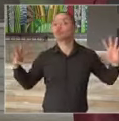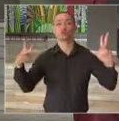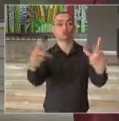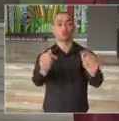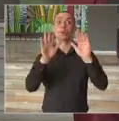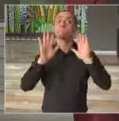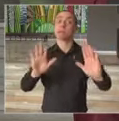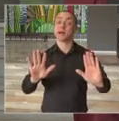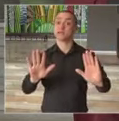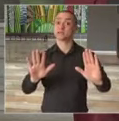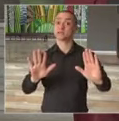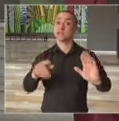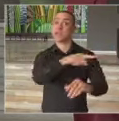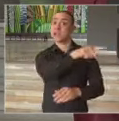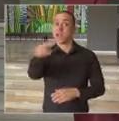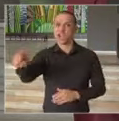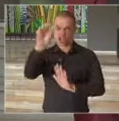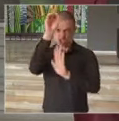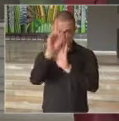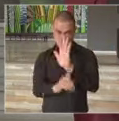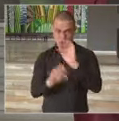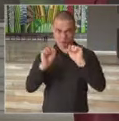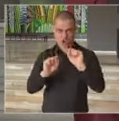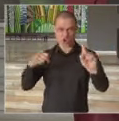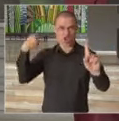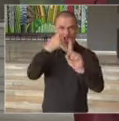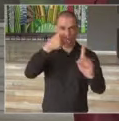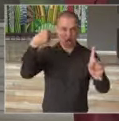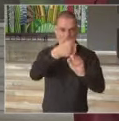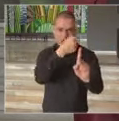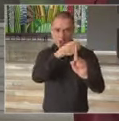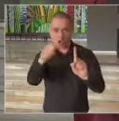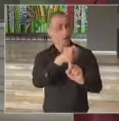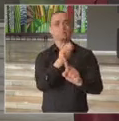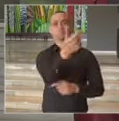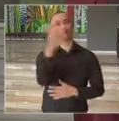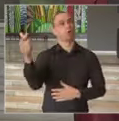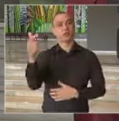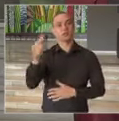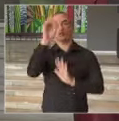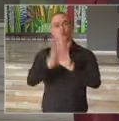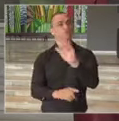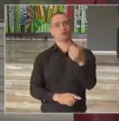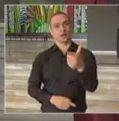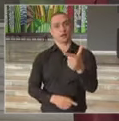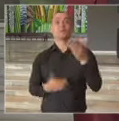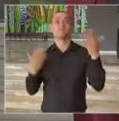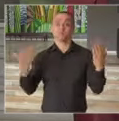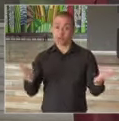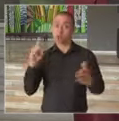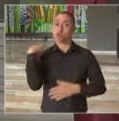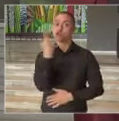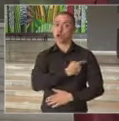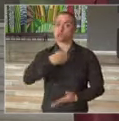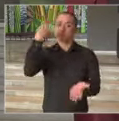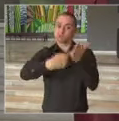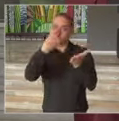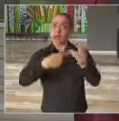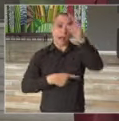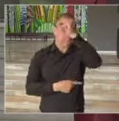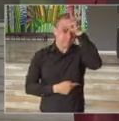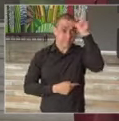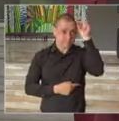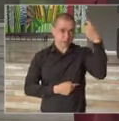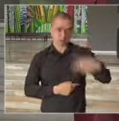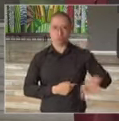mas ninguém tem direito a agredir. Por isso, estamos em acordo com a Prefeitura do